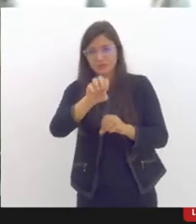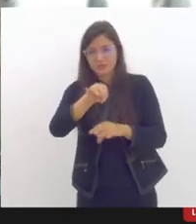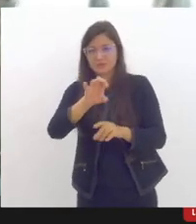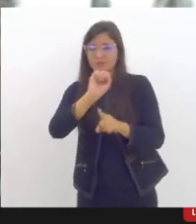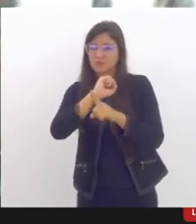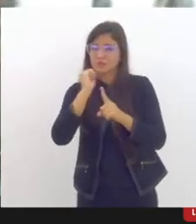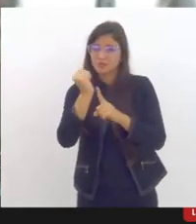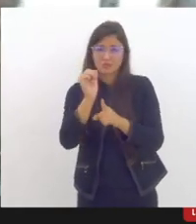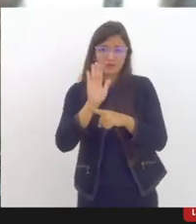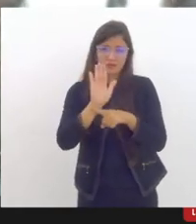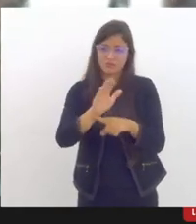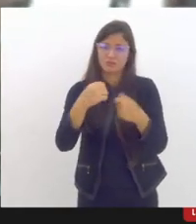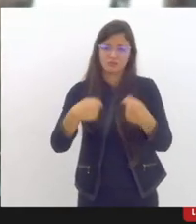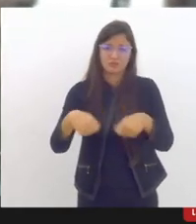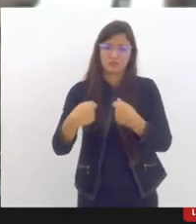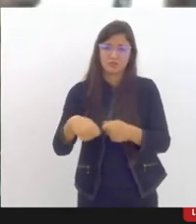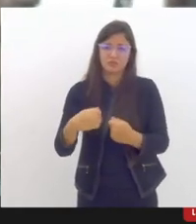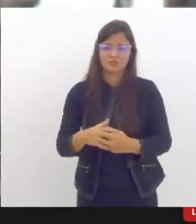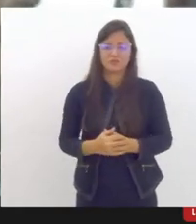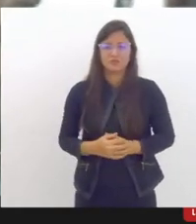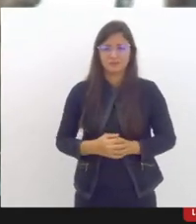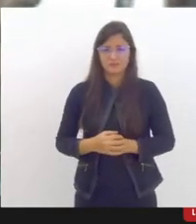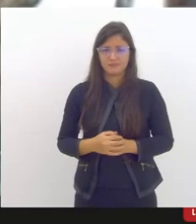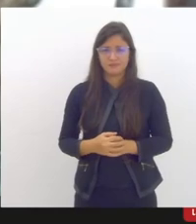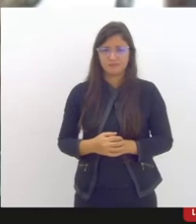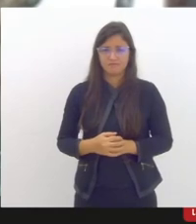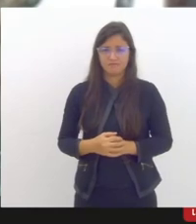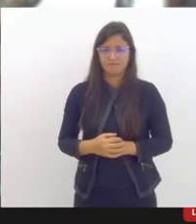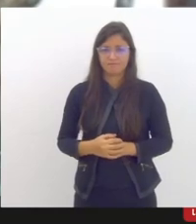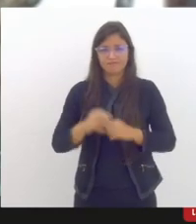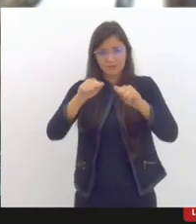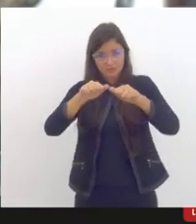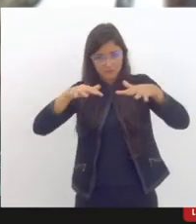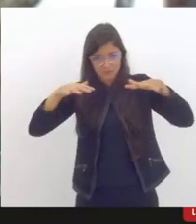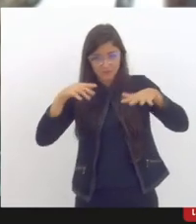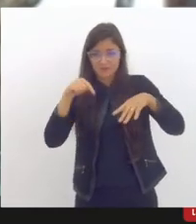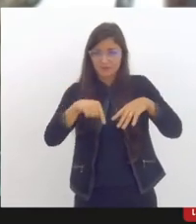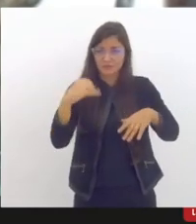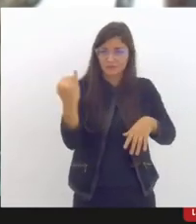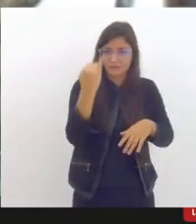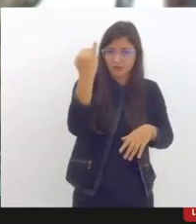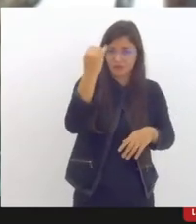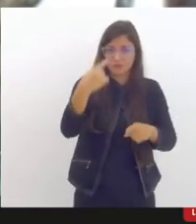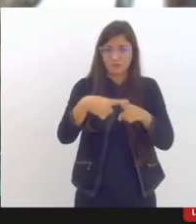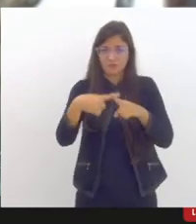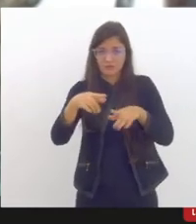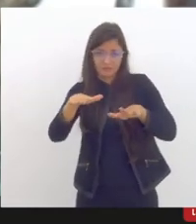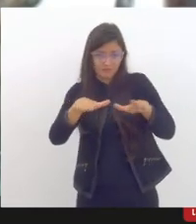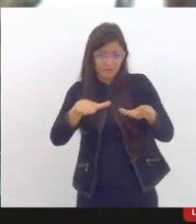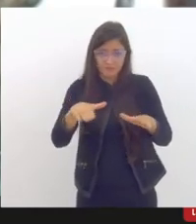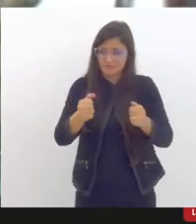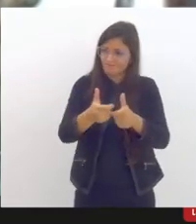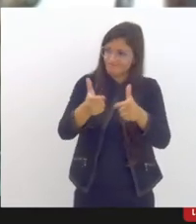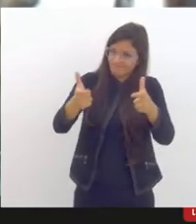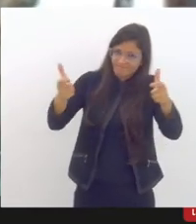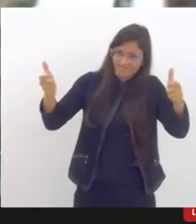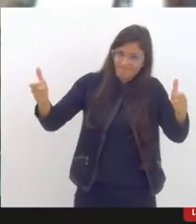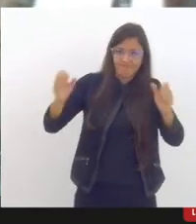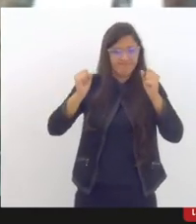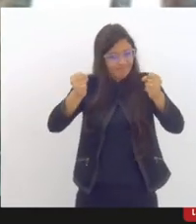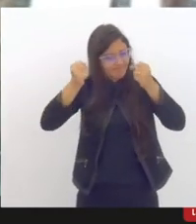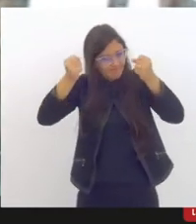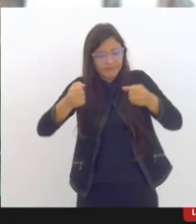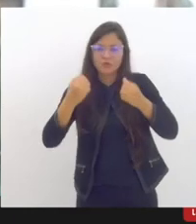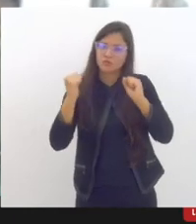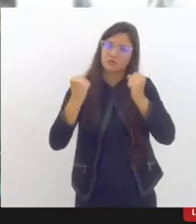a participação do CRESRJ nessa audiência integra esse movimento mais amplo de reivindicação da